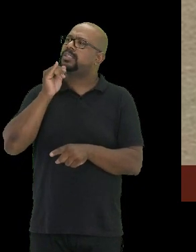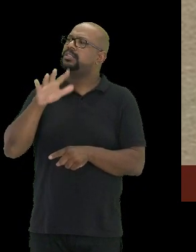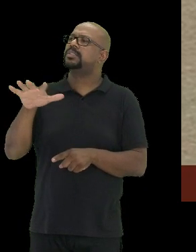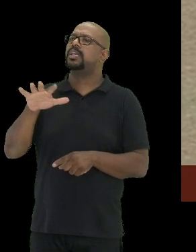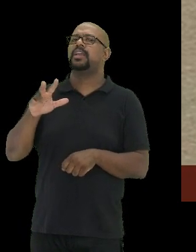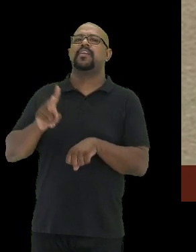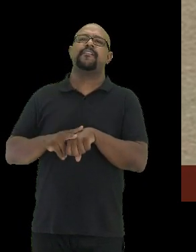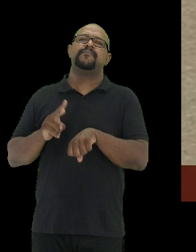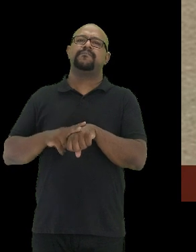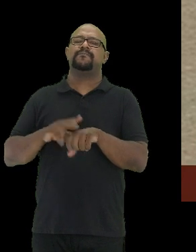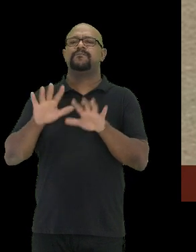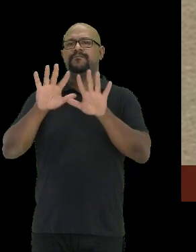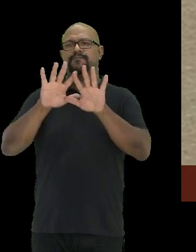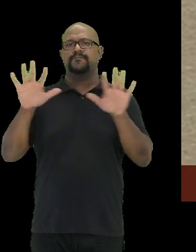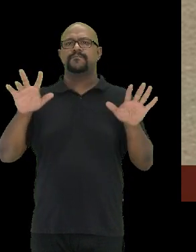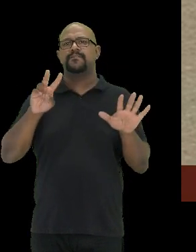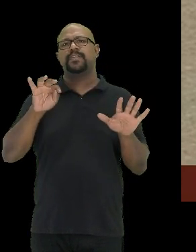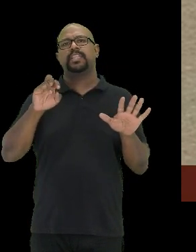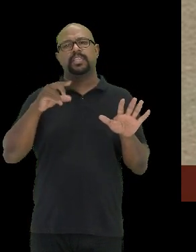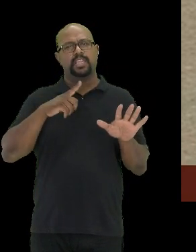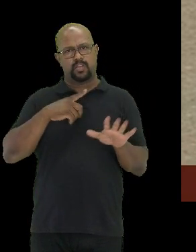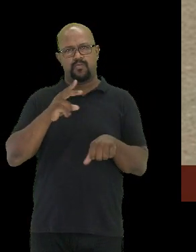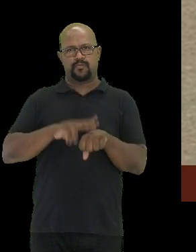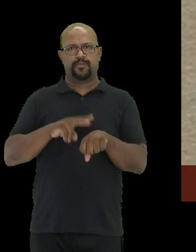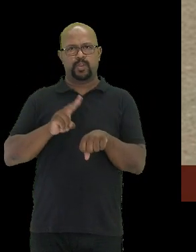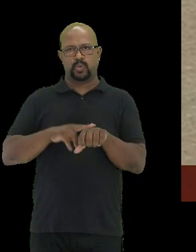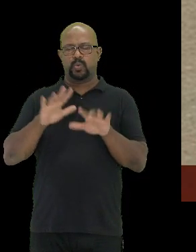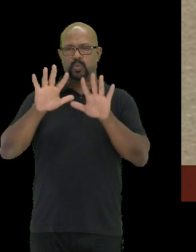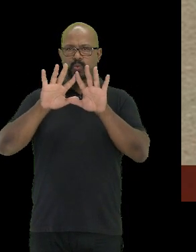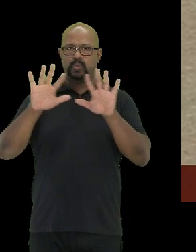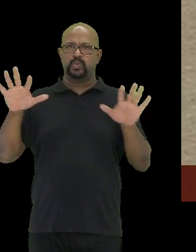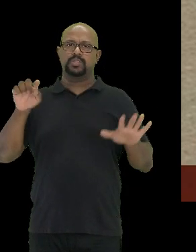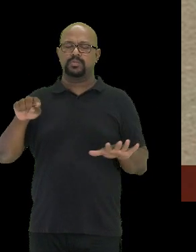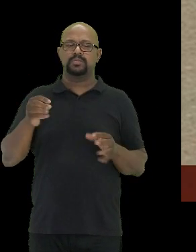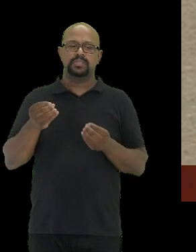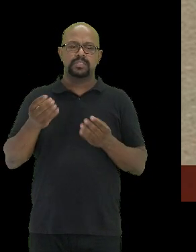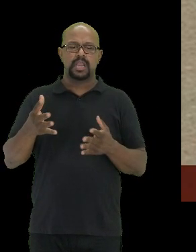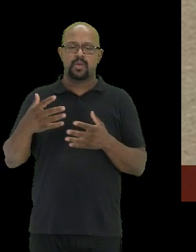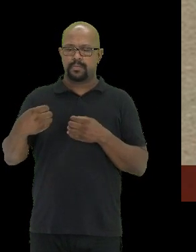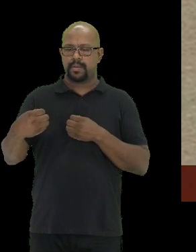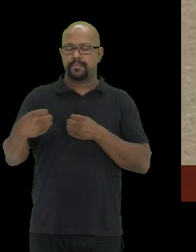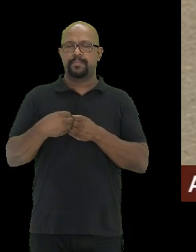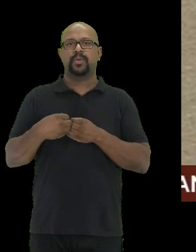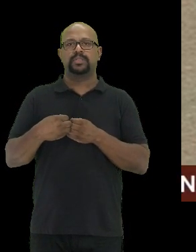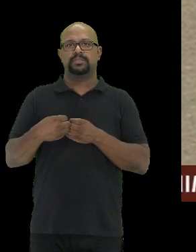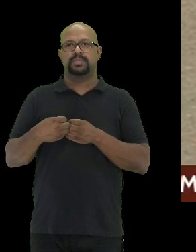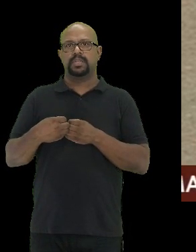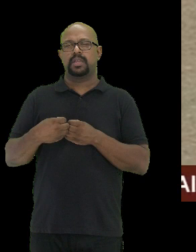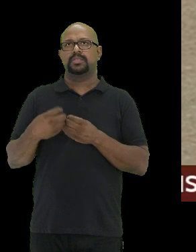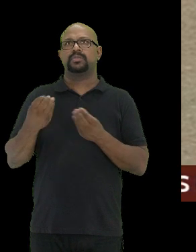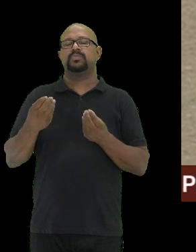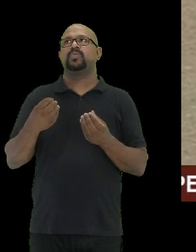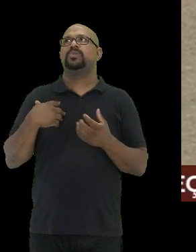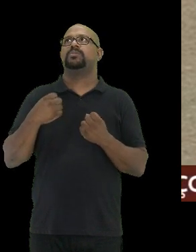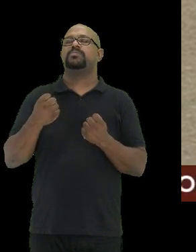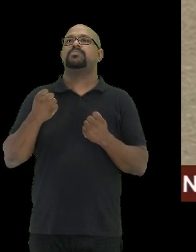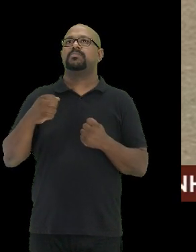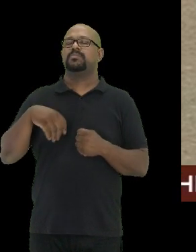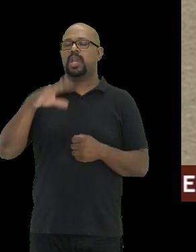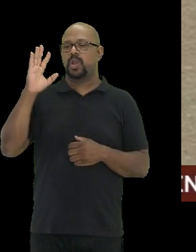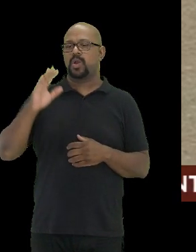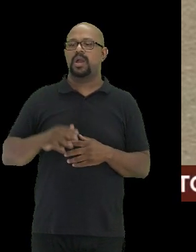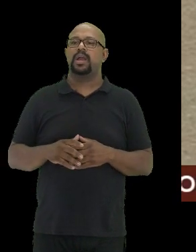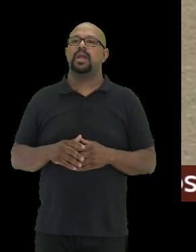vitrines, existe um vidro, né, um vidro, isso então lhe dá uma proximidade muito grande com